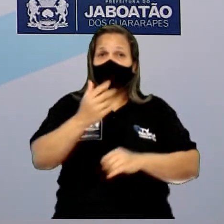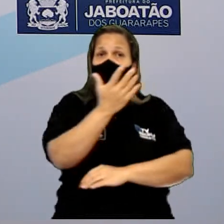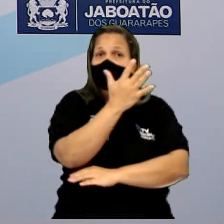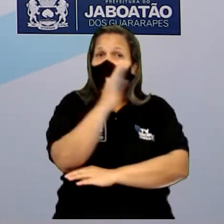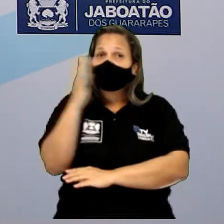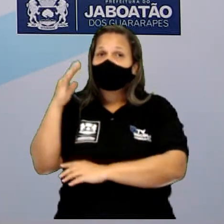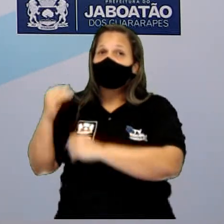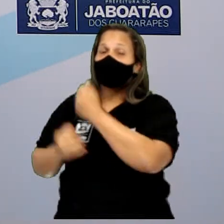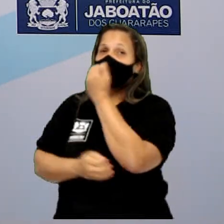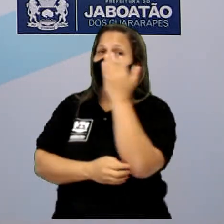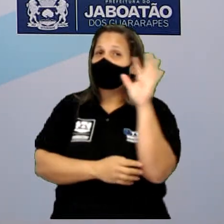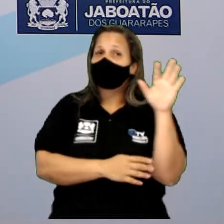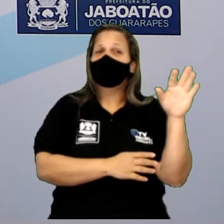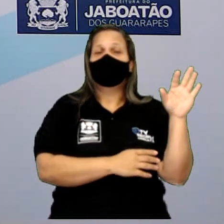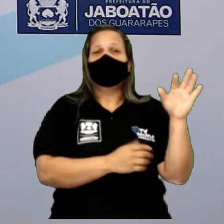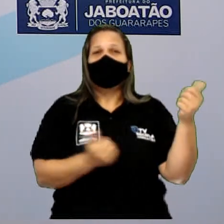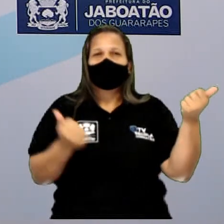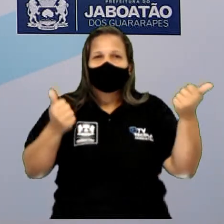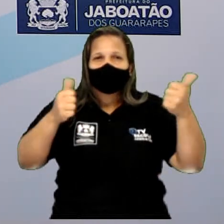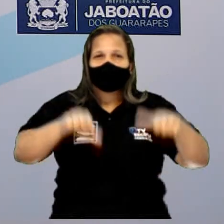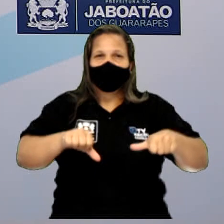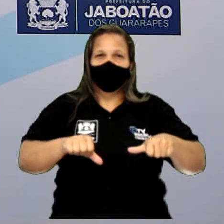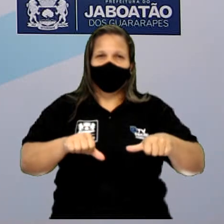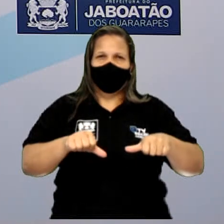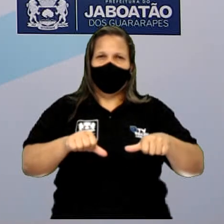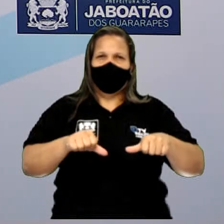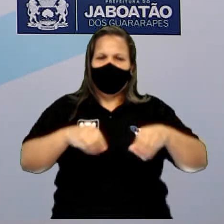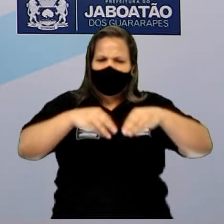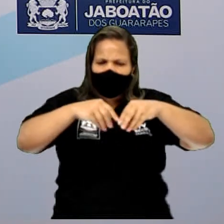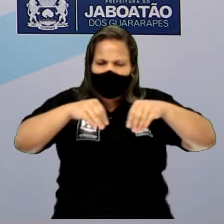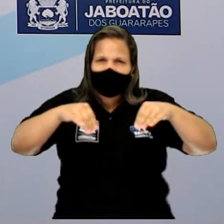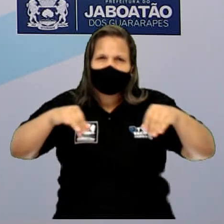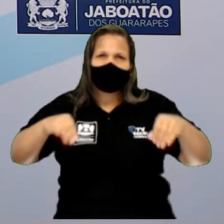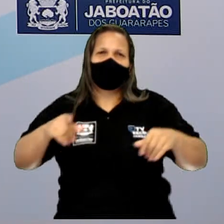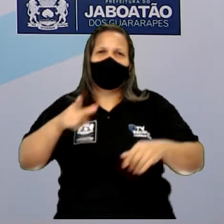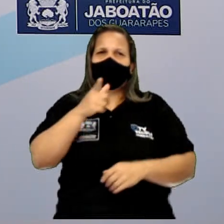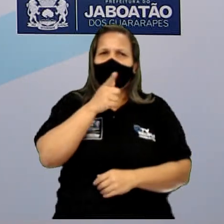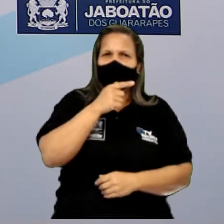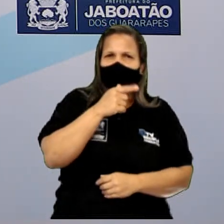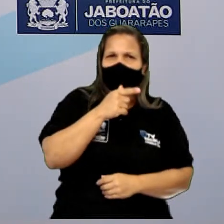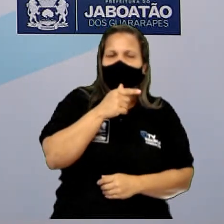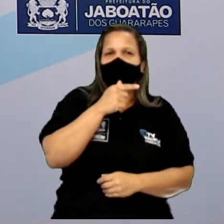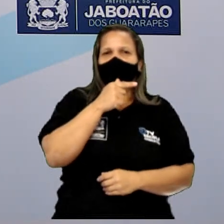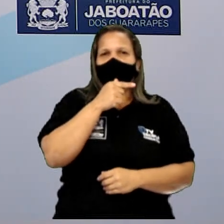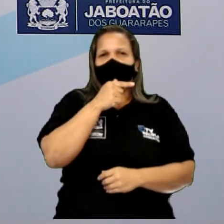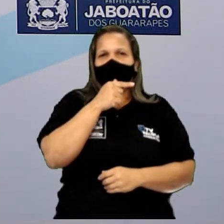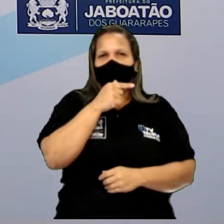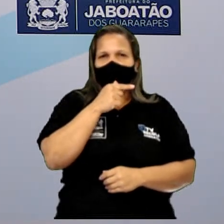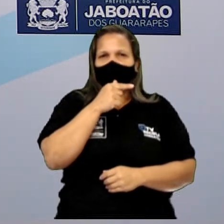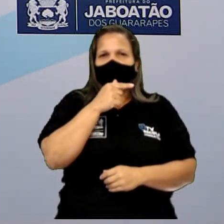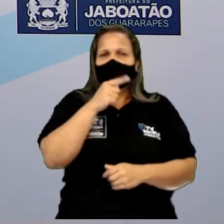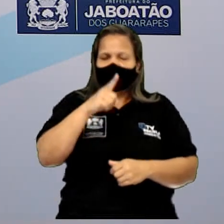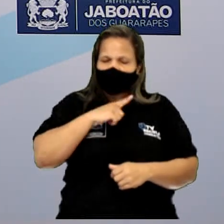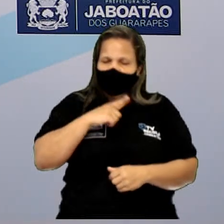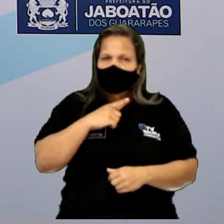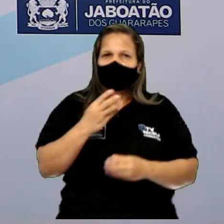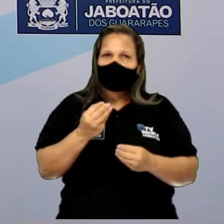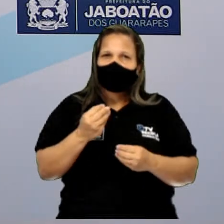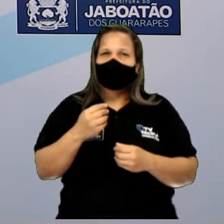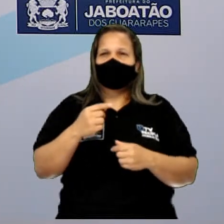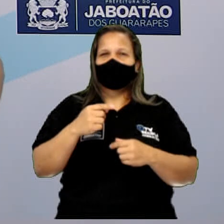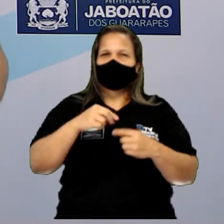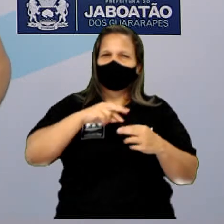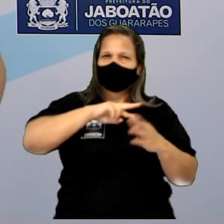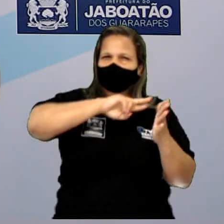o meio ambiente, contaminar água, contaminar solo, como é o caso do chumbo, do cobre, do mercúrio, do níquel, do próprio